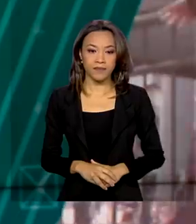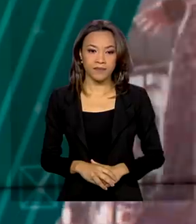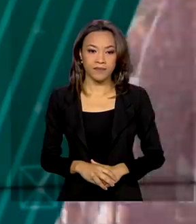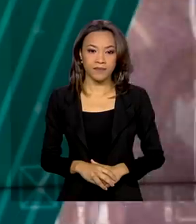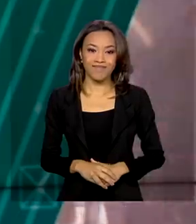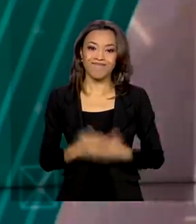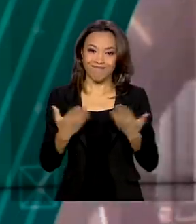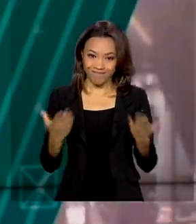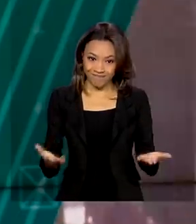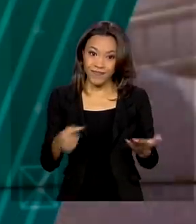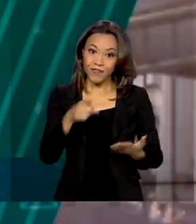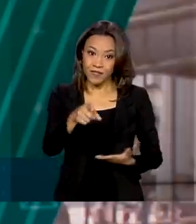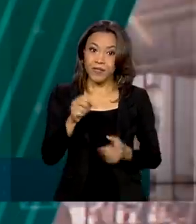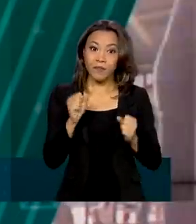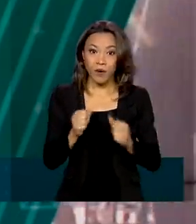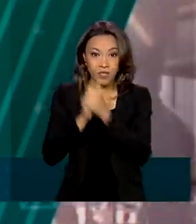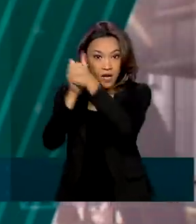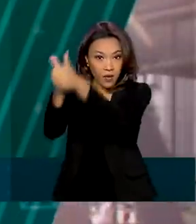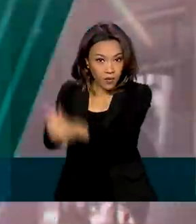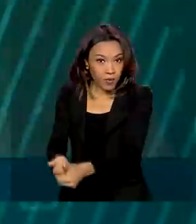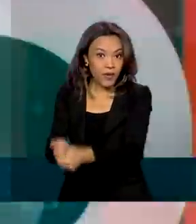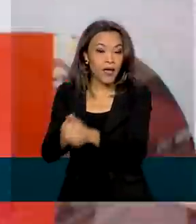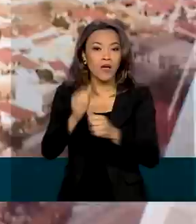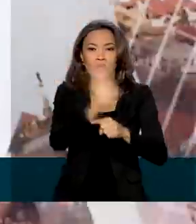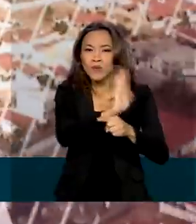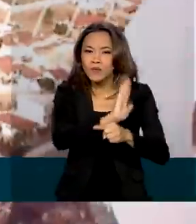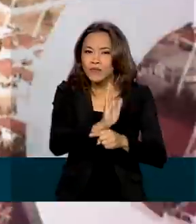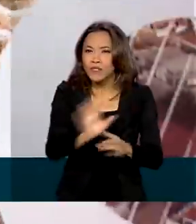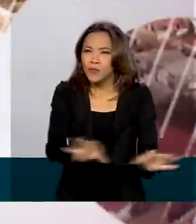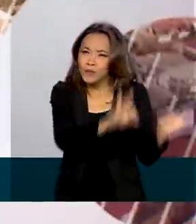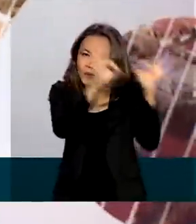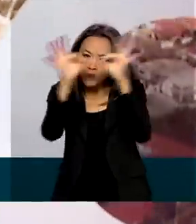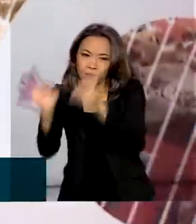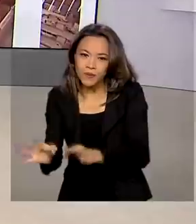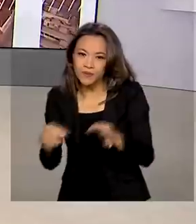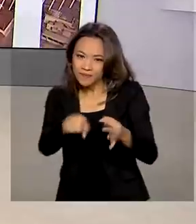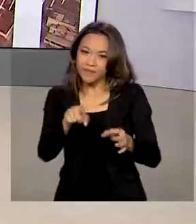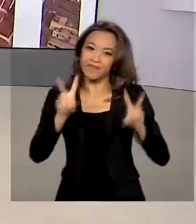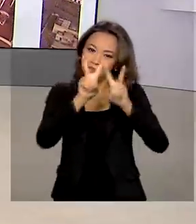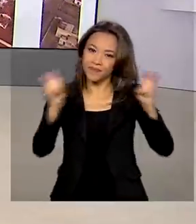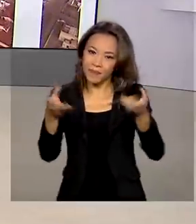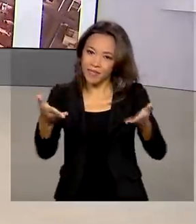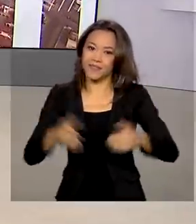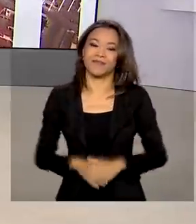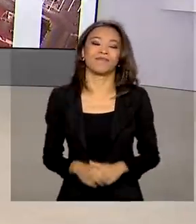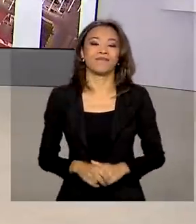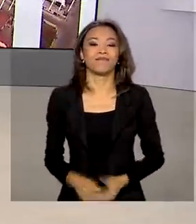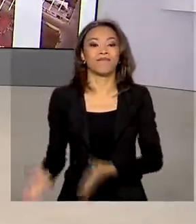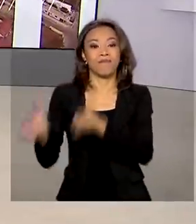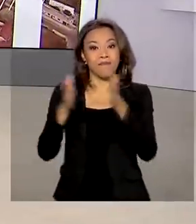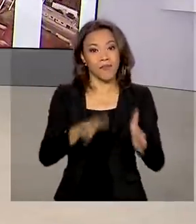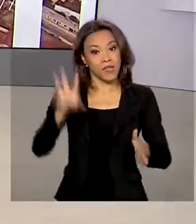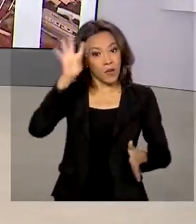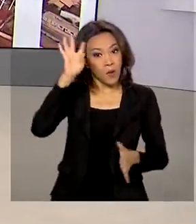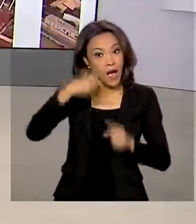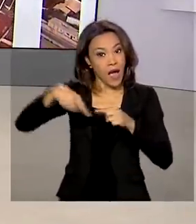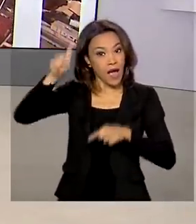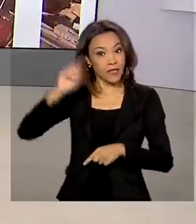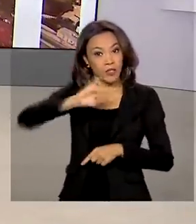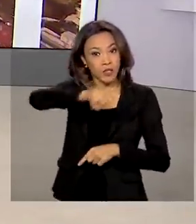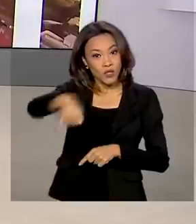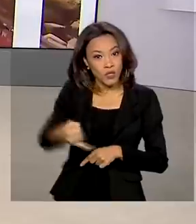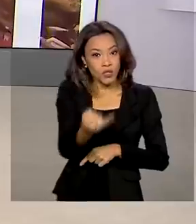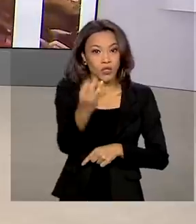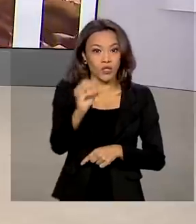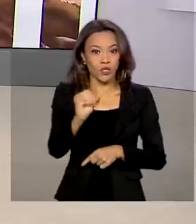No canal do Mapa, você acompanha os vídeos do quadro Carrinho de Compras. Nesta quarta-feira, Joe Biden tomou posse como